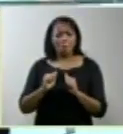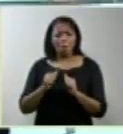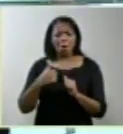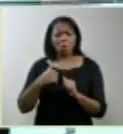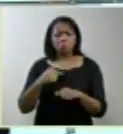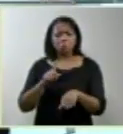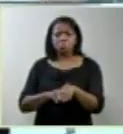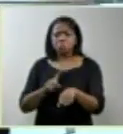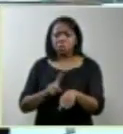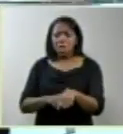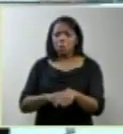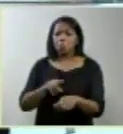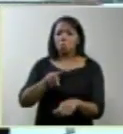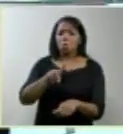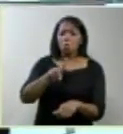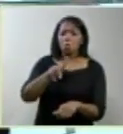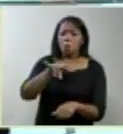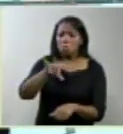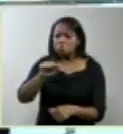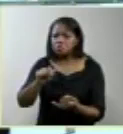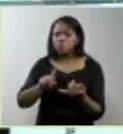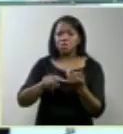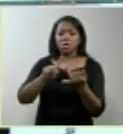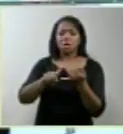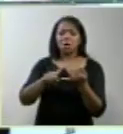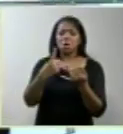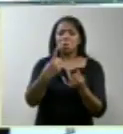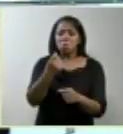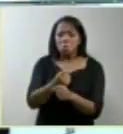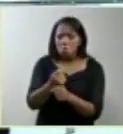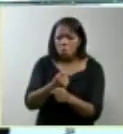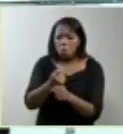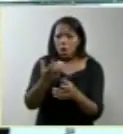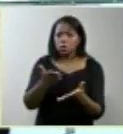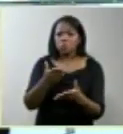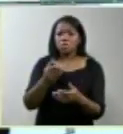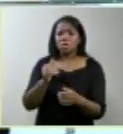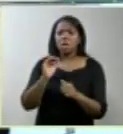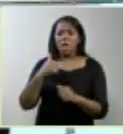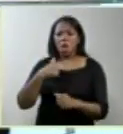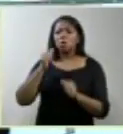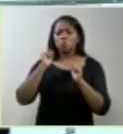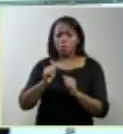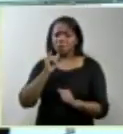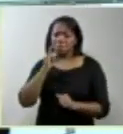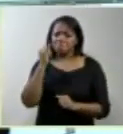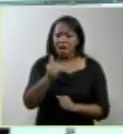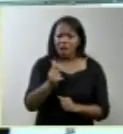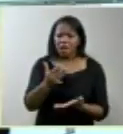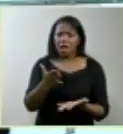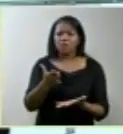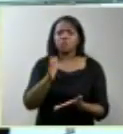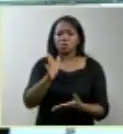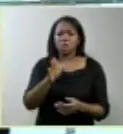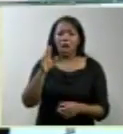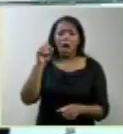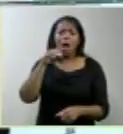vai viver um dia, um mês, um ano. Então, eu considero que já está morto? Eu posso medir por qualidade?